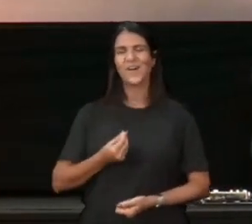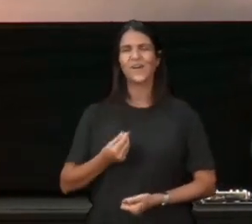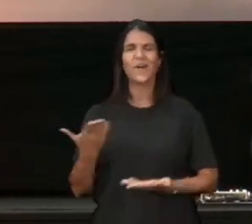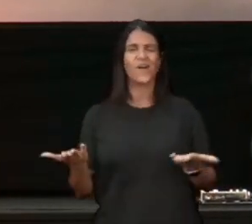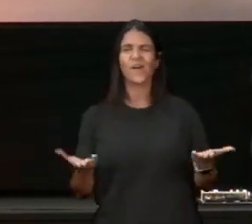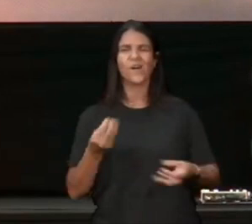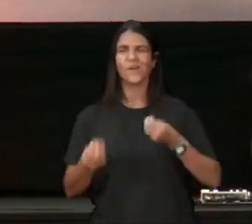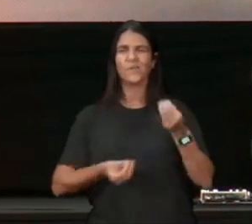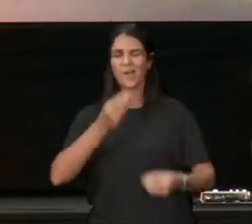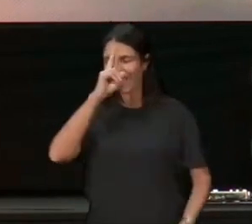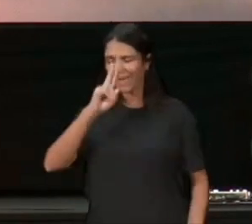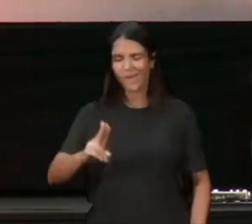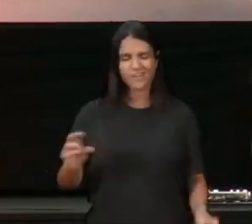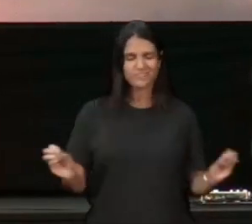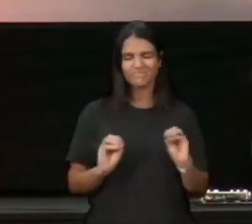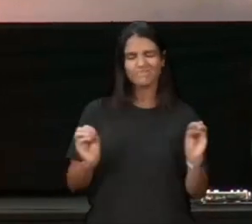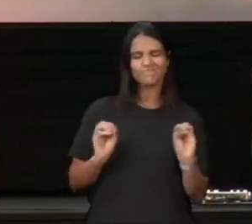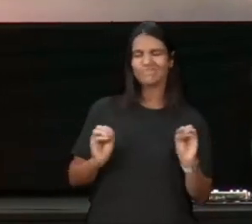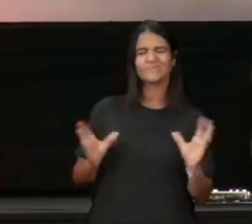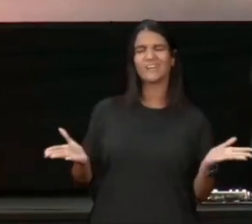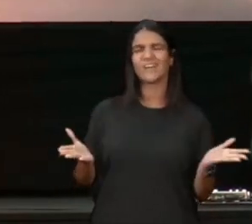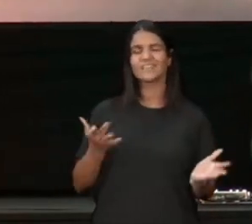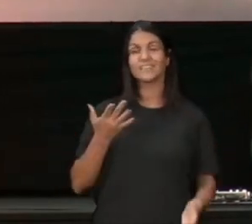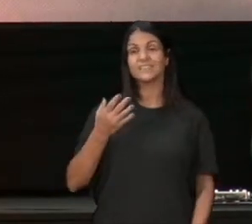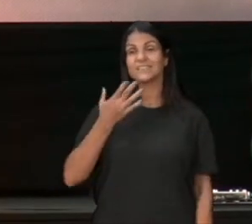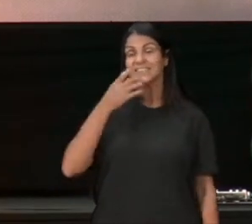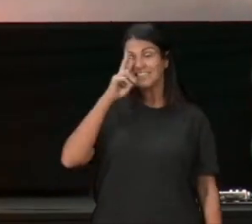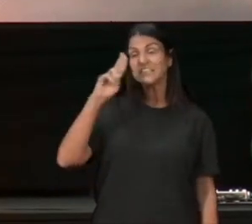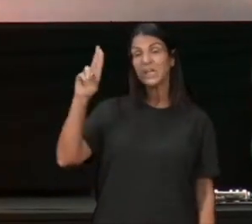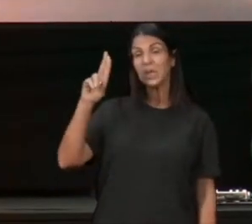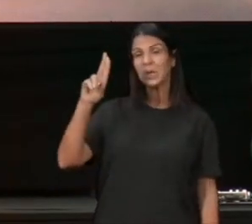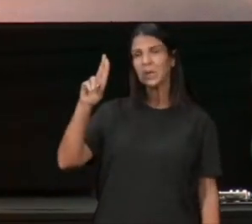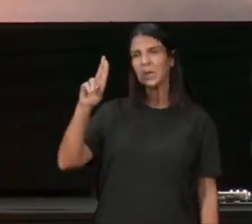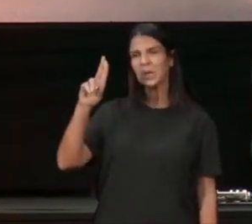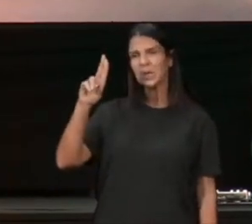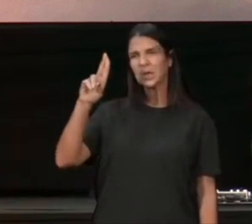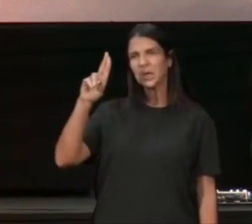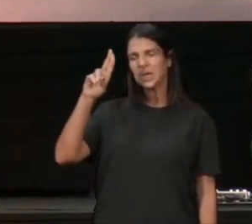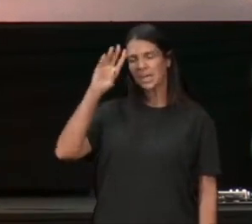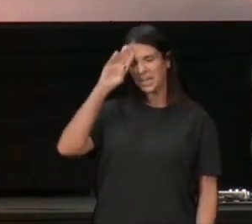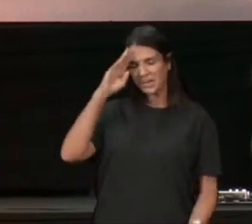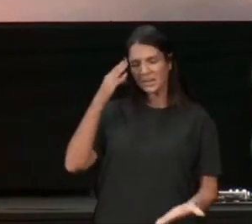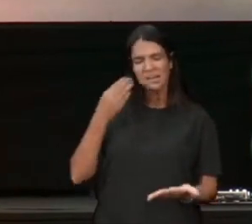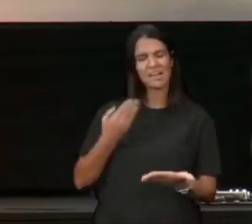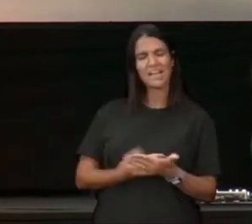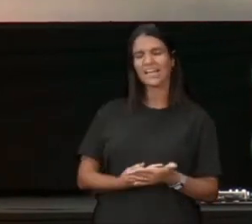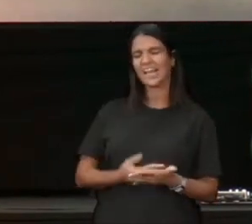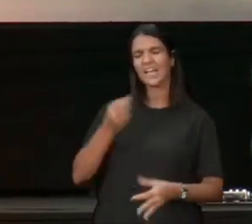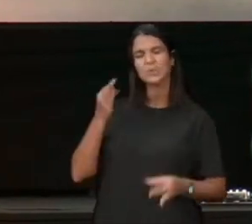você fica sentindo, e fala, senhor, creio que não é justo, o senhor falar assim comigo, fala,